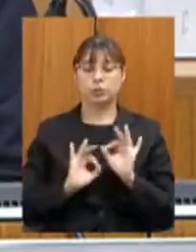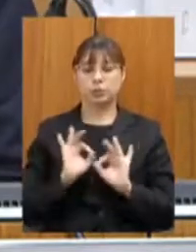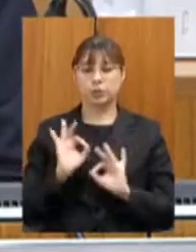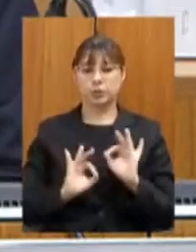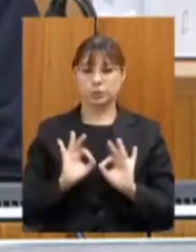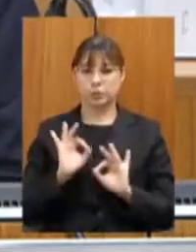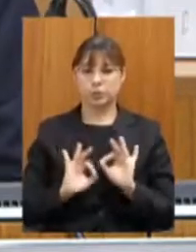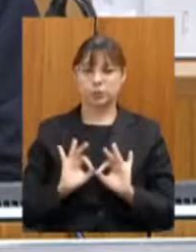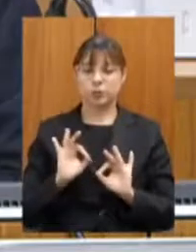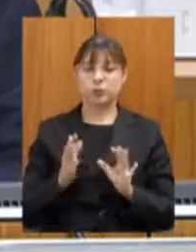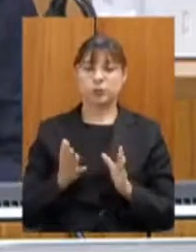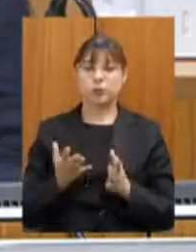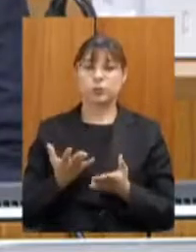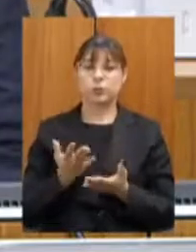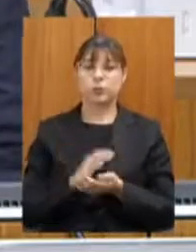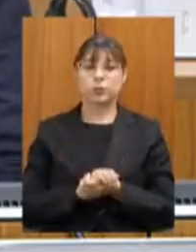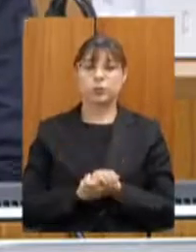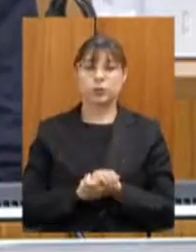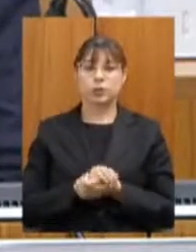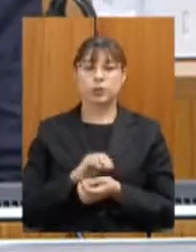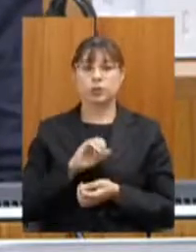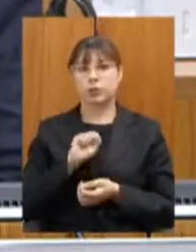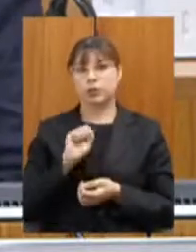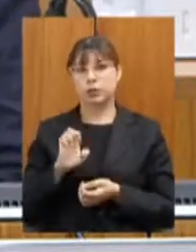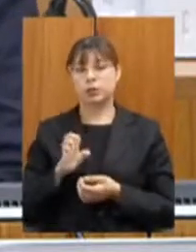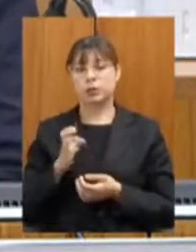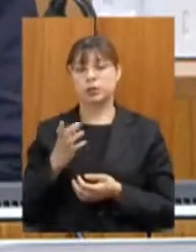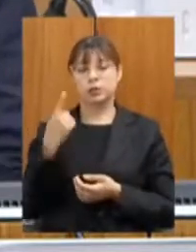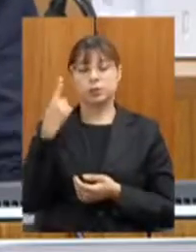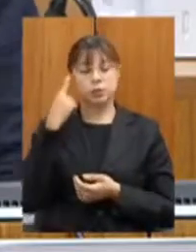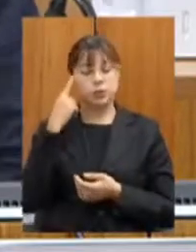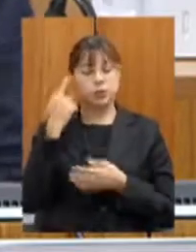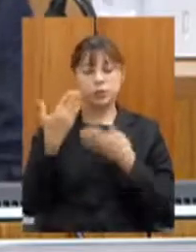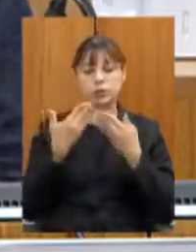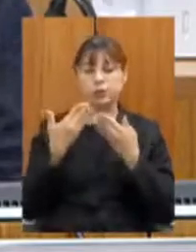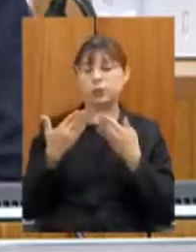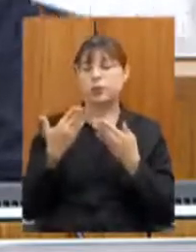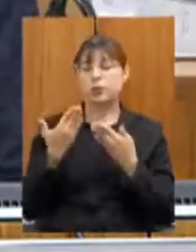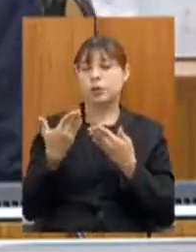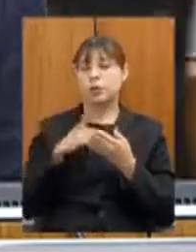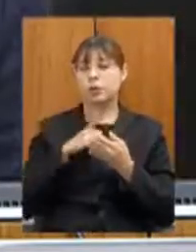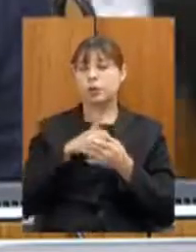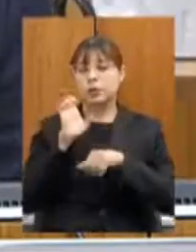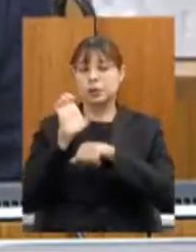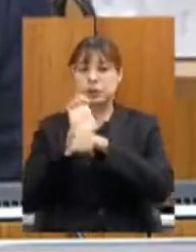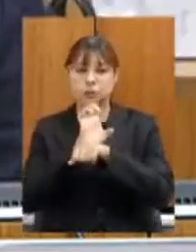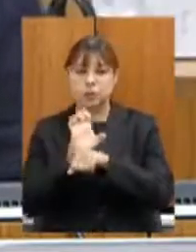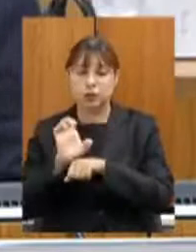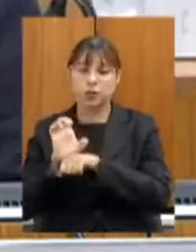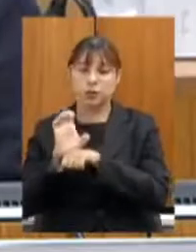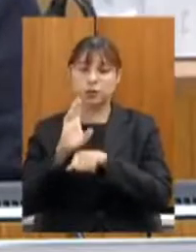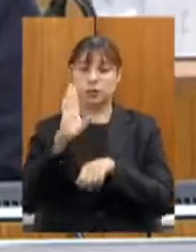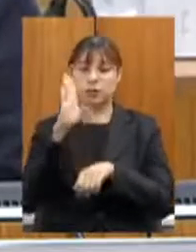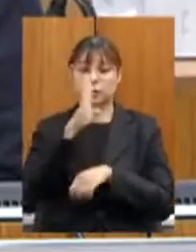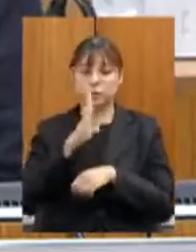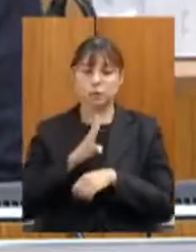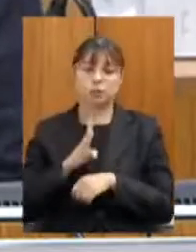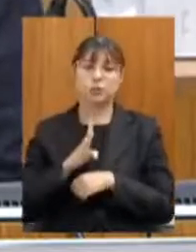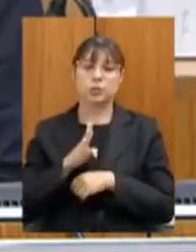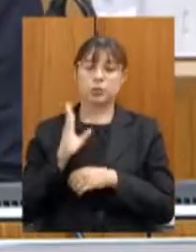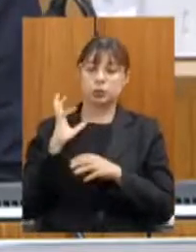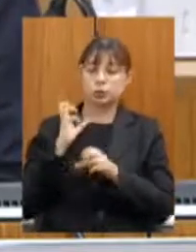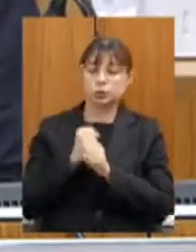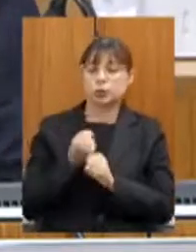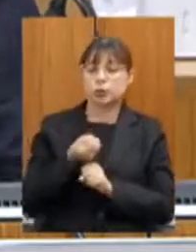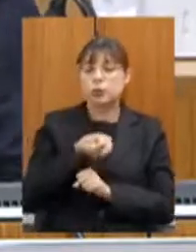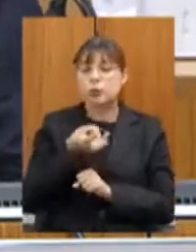quando nós comparamos com muitos dos estados da federação, talvez seja, em termos de números e quantidade